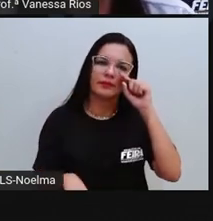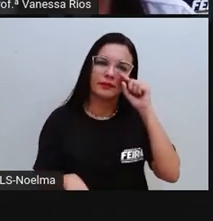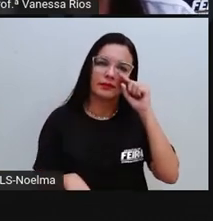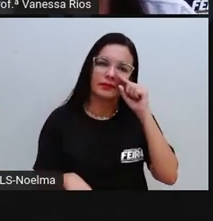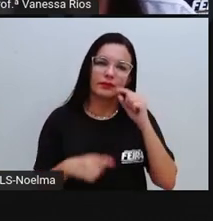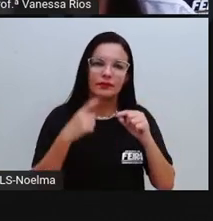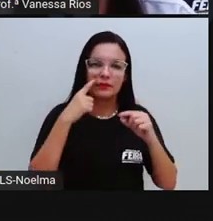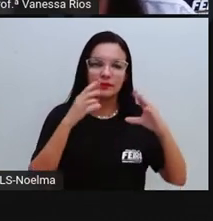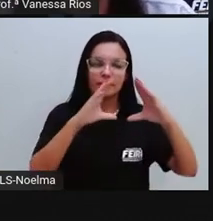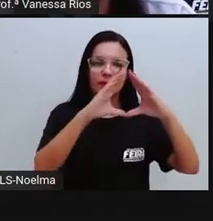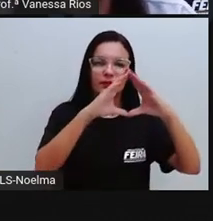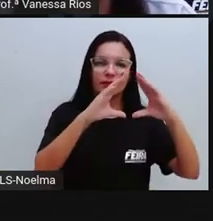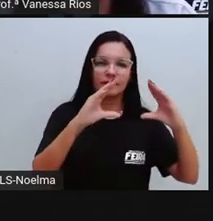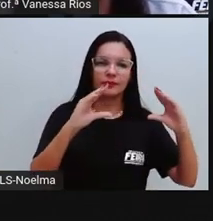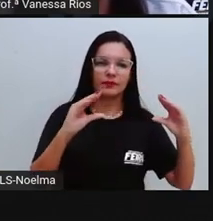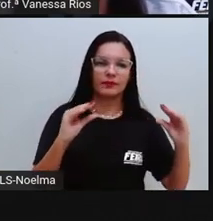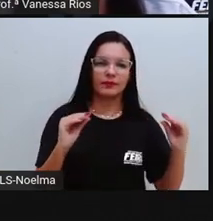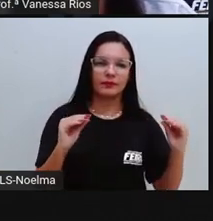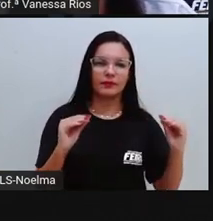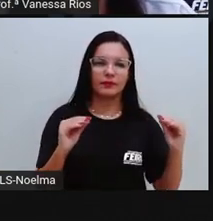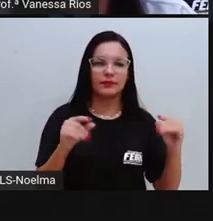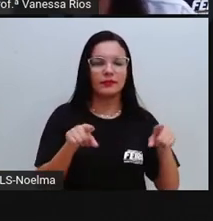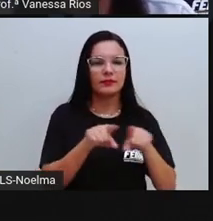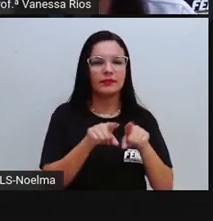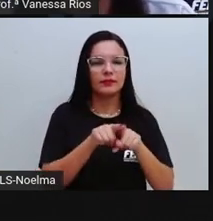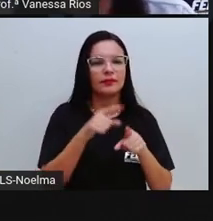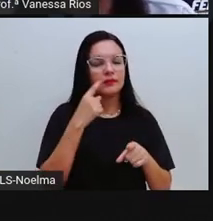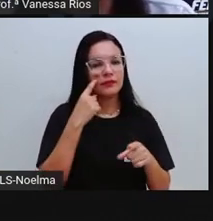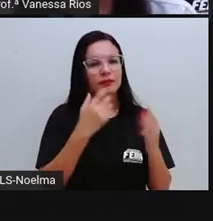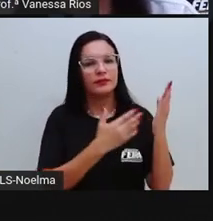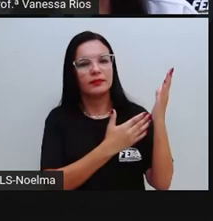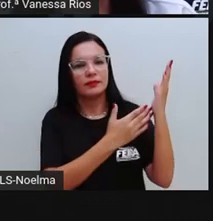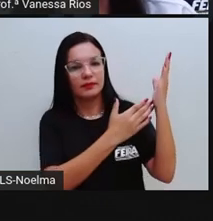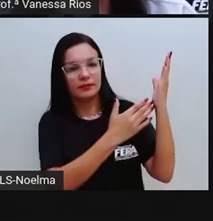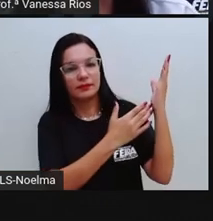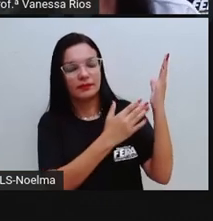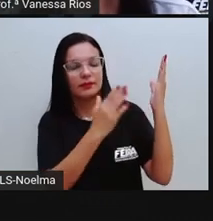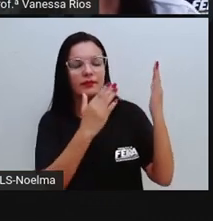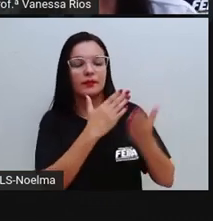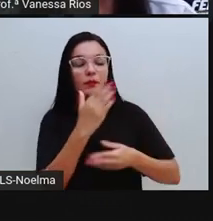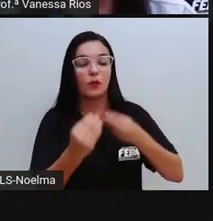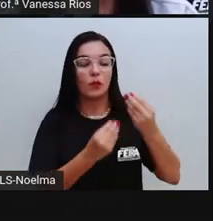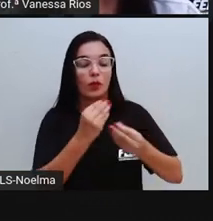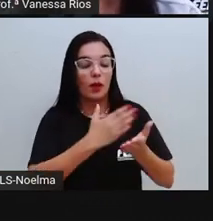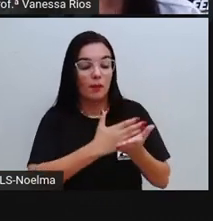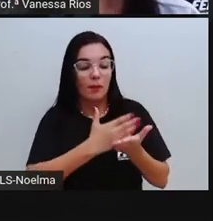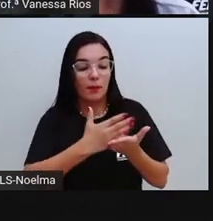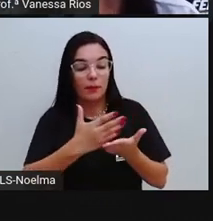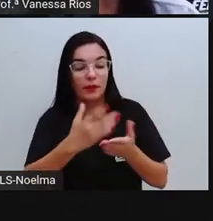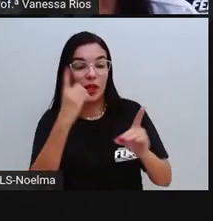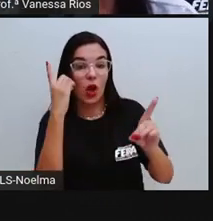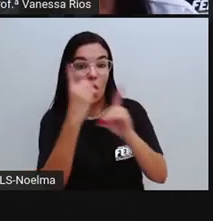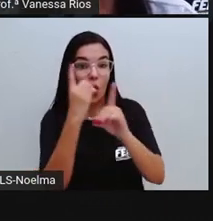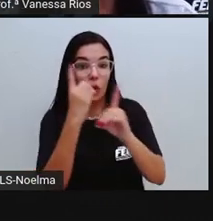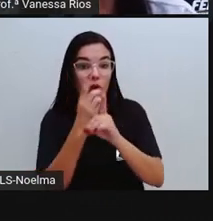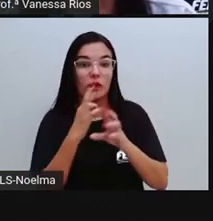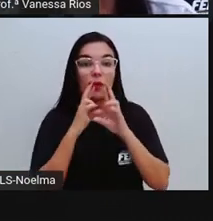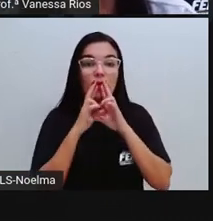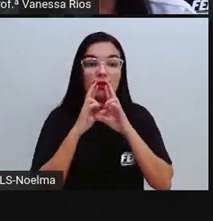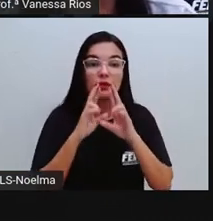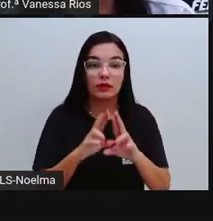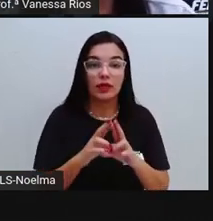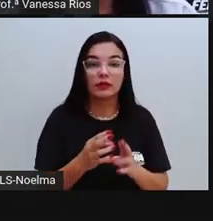Aquelas pirâmides, né? Ou as setinhas para indicar também o processo de encontrar o resultado das 36